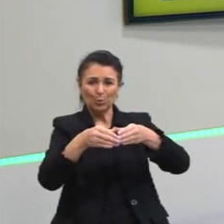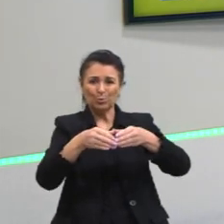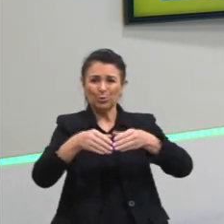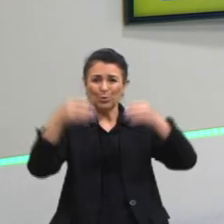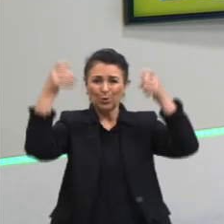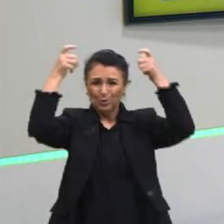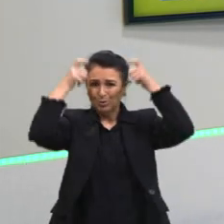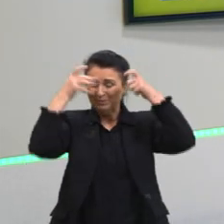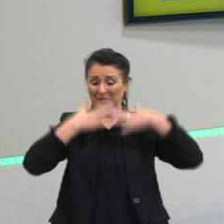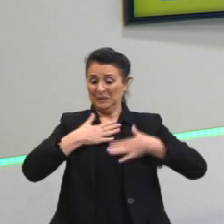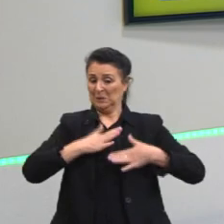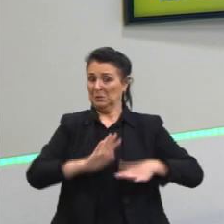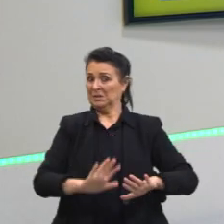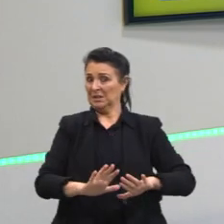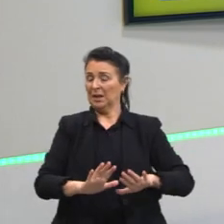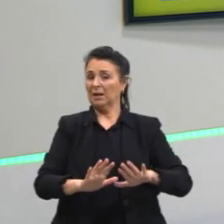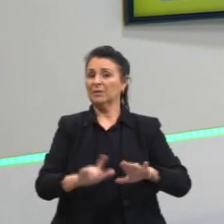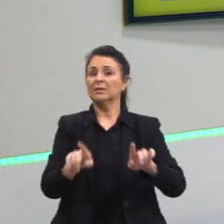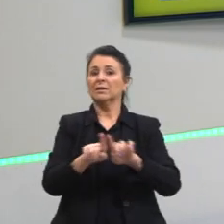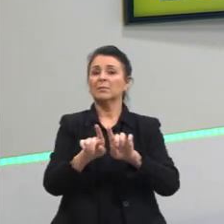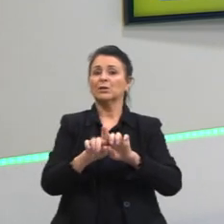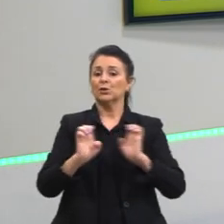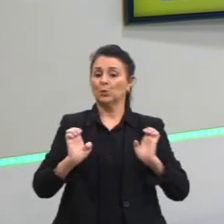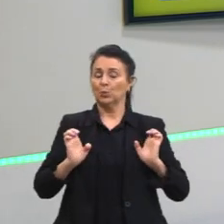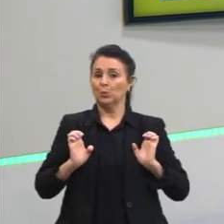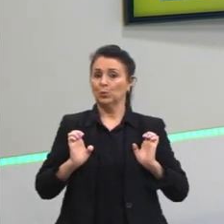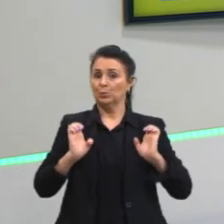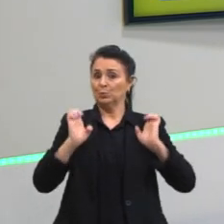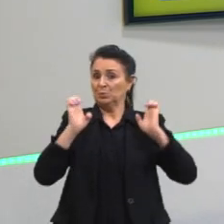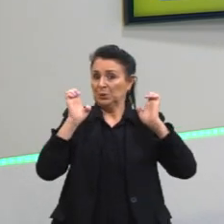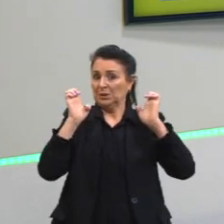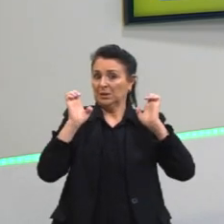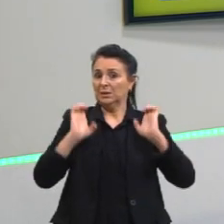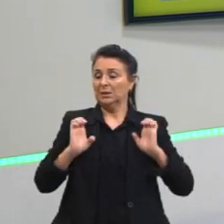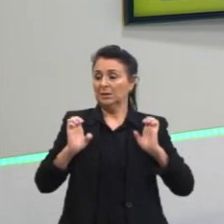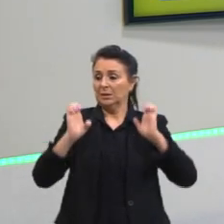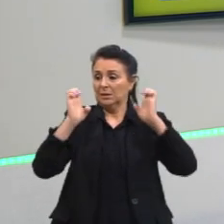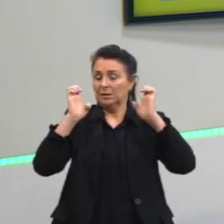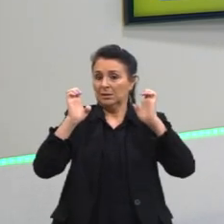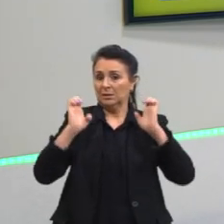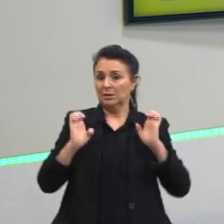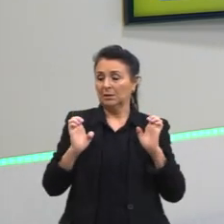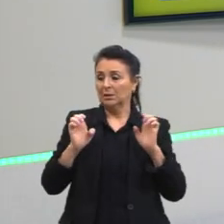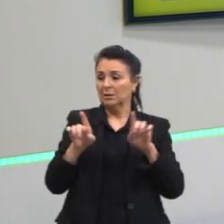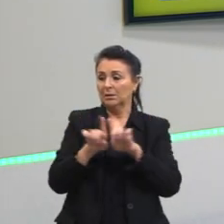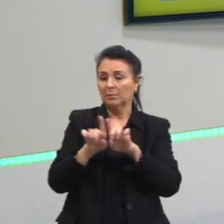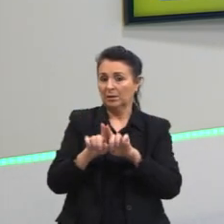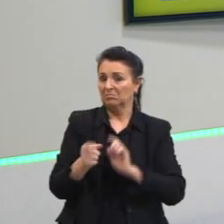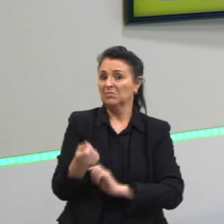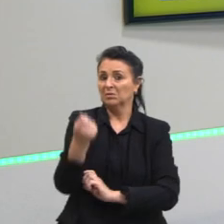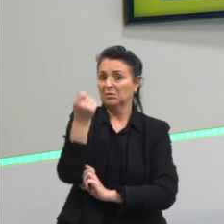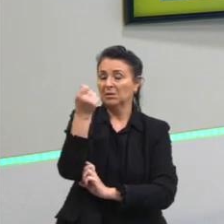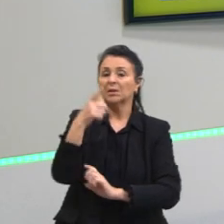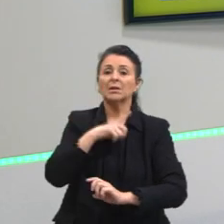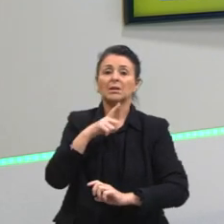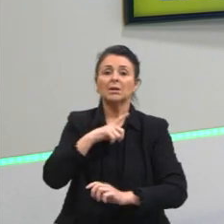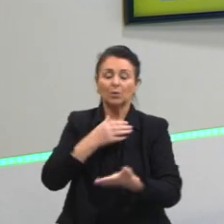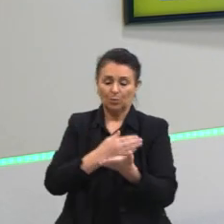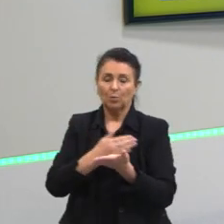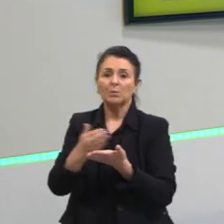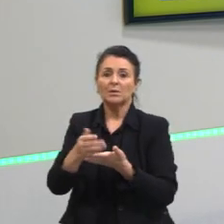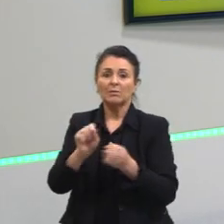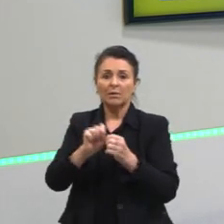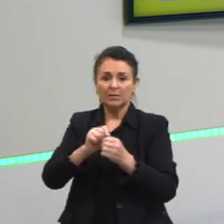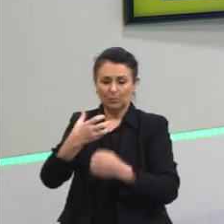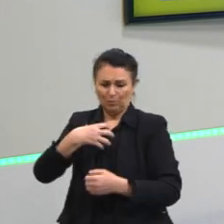burgueses, né, tinham uma Câmara de Comuns, que era formada não por nobres, mas por burgueses, que também começaram a fazer muita